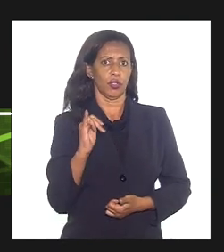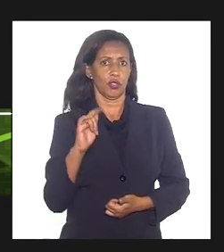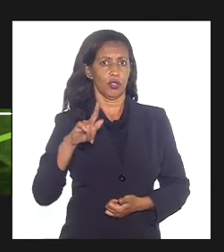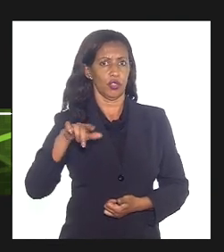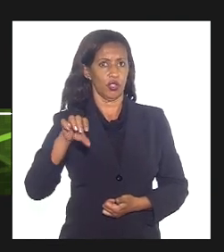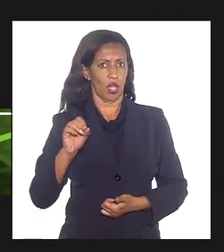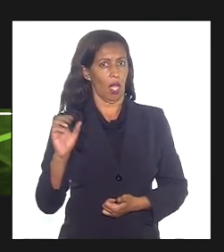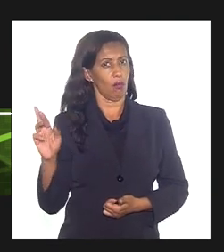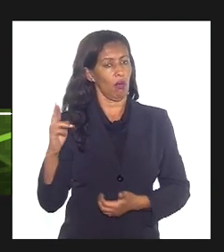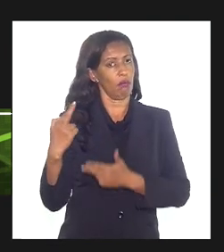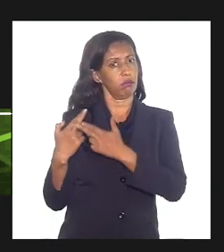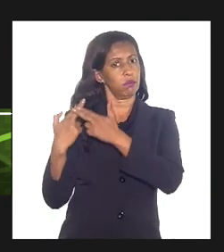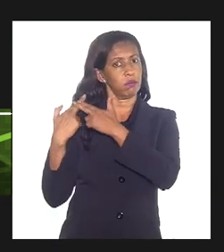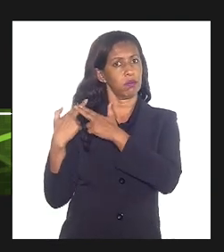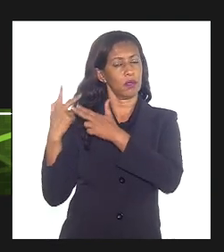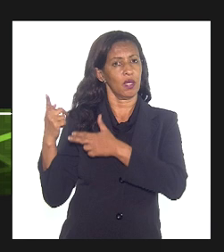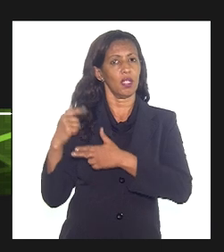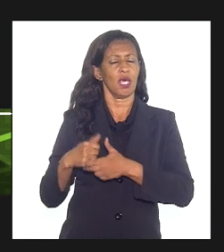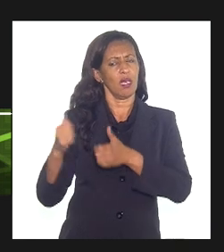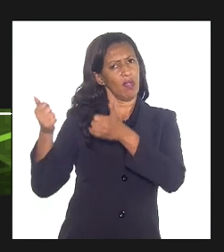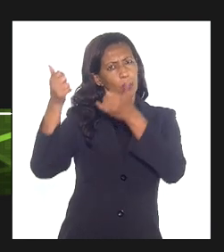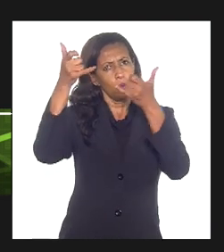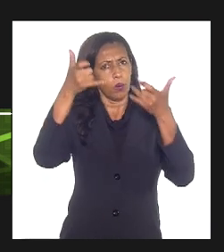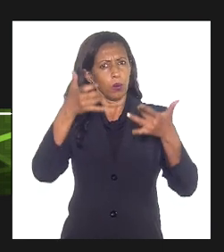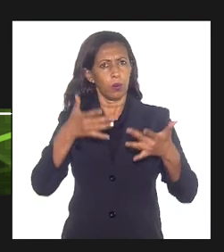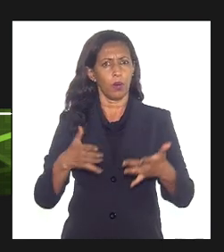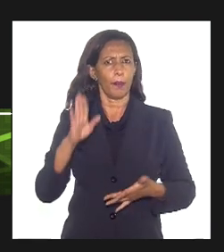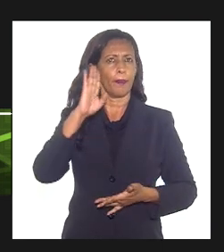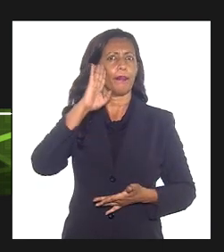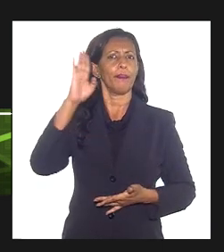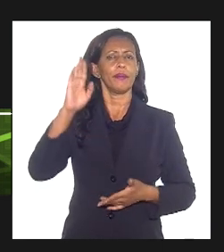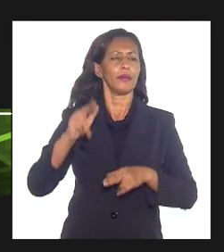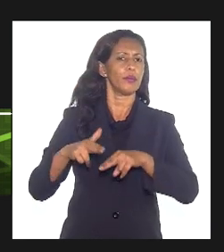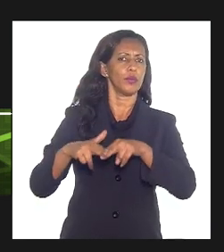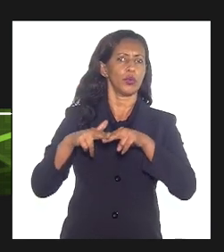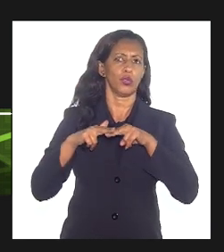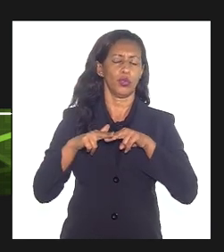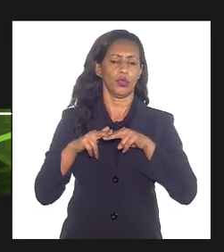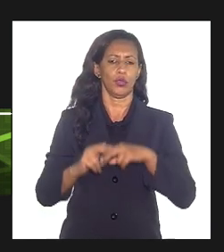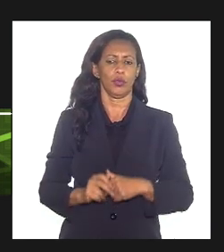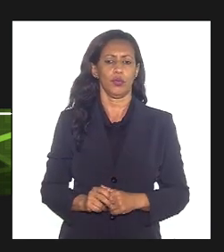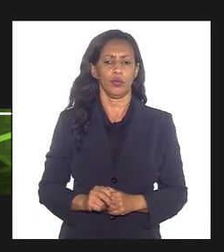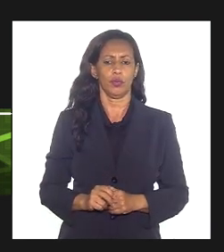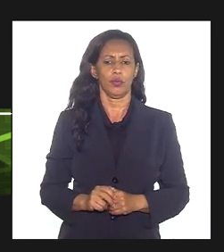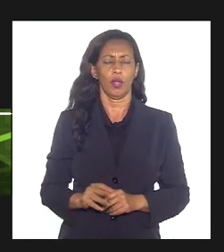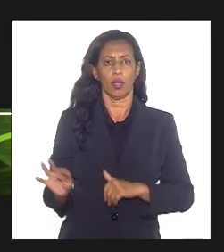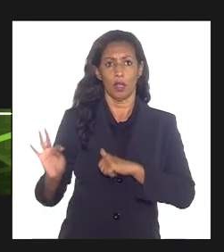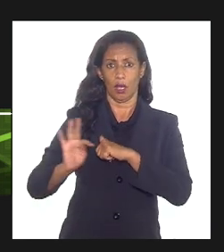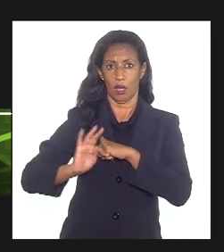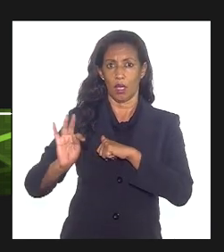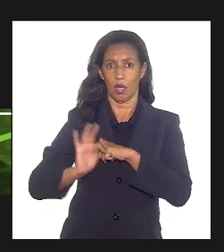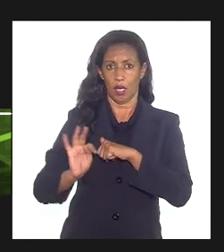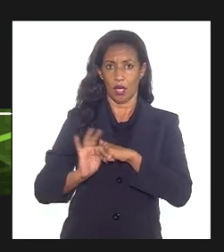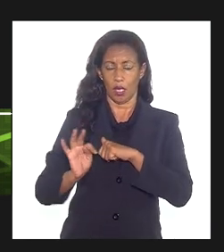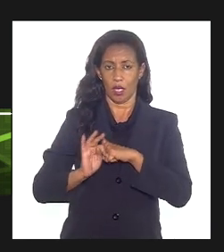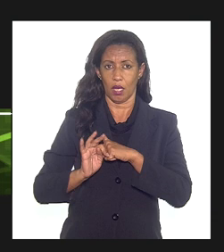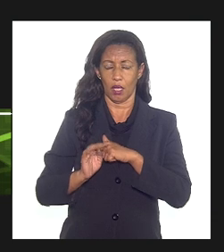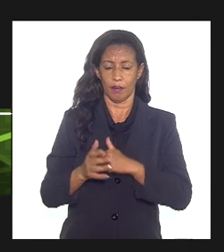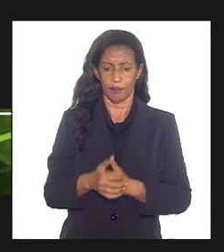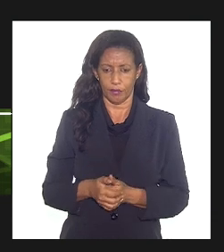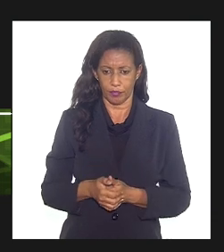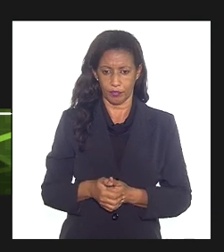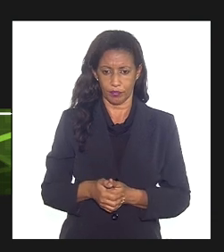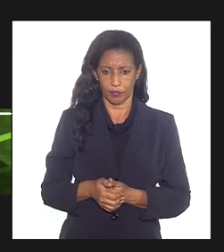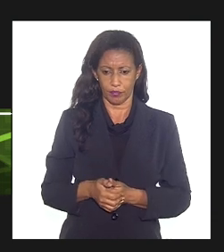nosso executivo de reservatórios, e ele abordará as principais causas da visão técnica da